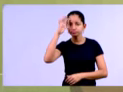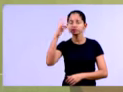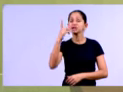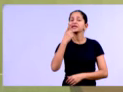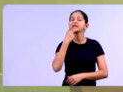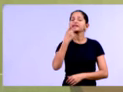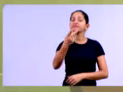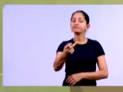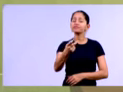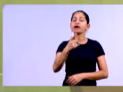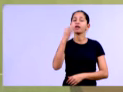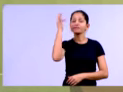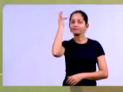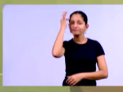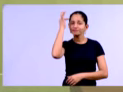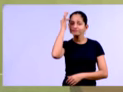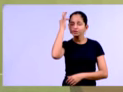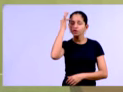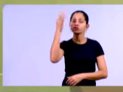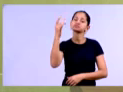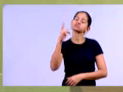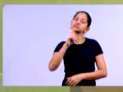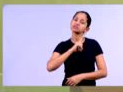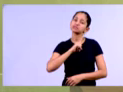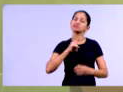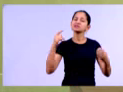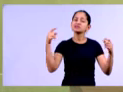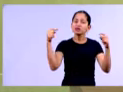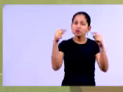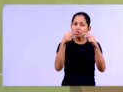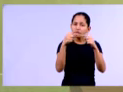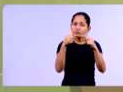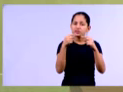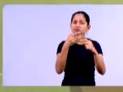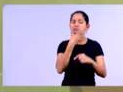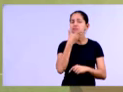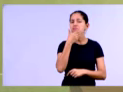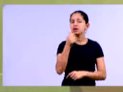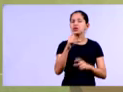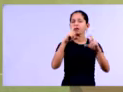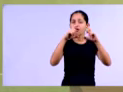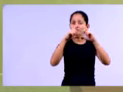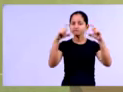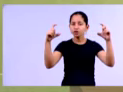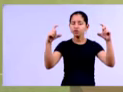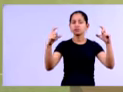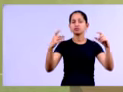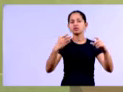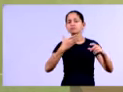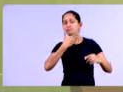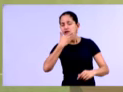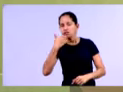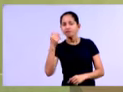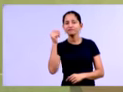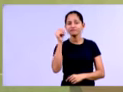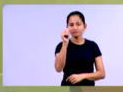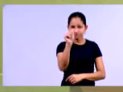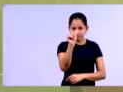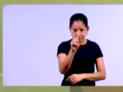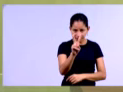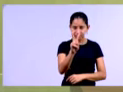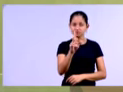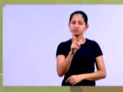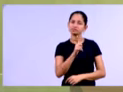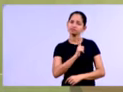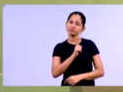agradável ou mais adequado para cada situação daquela, daqueles itens verticais? Ou